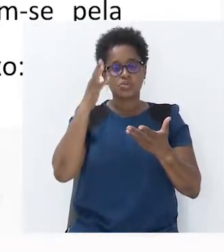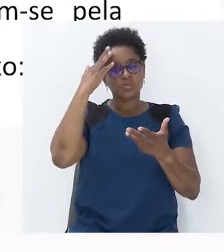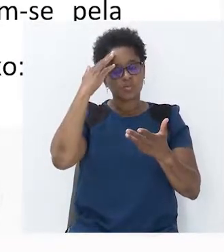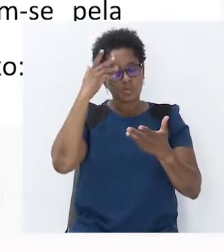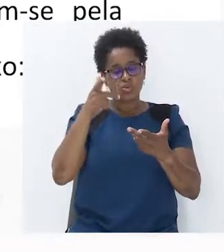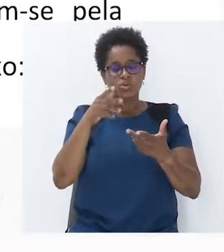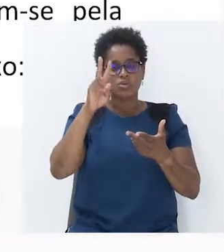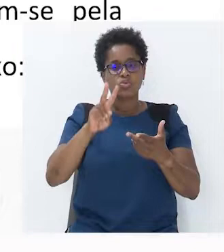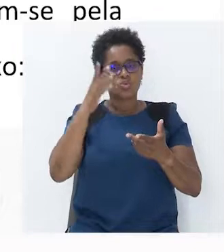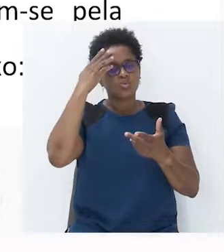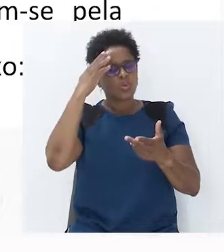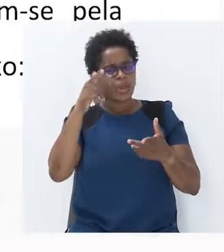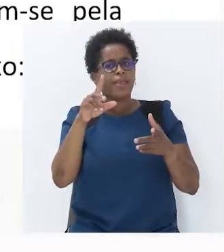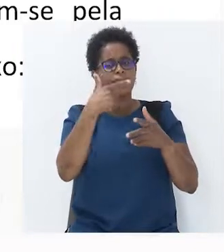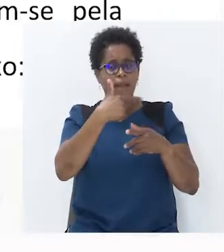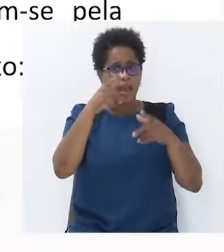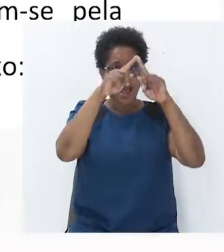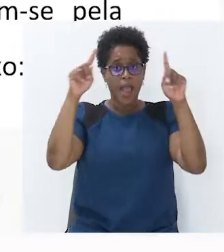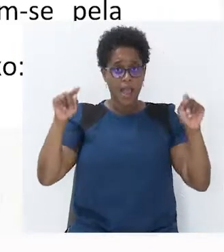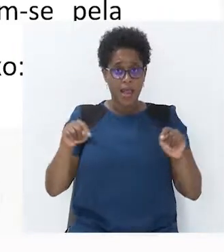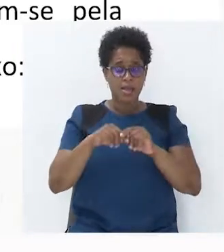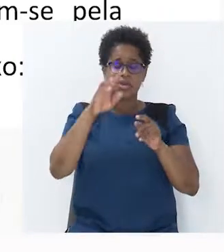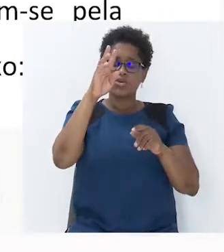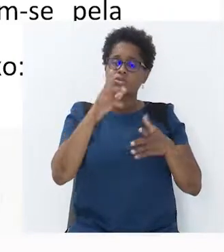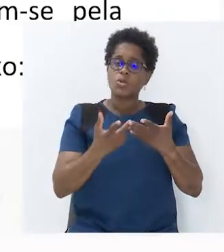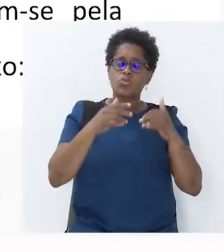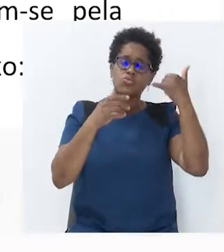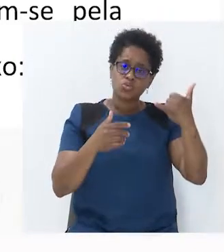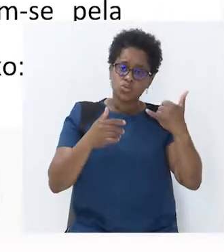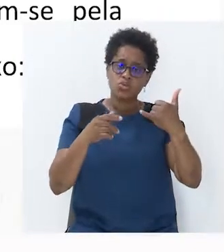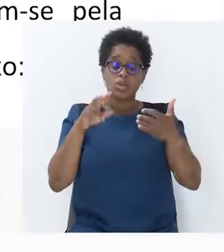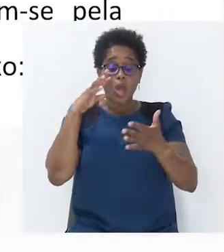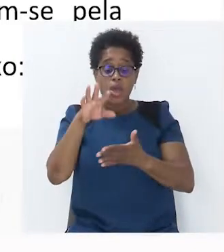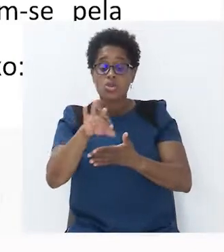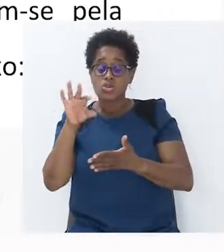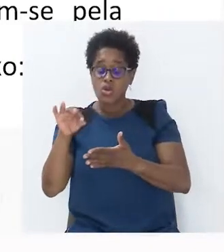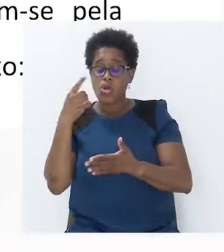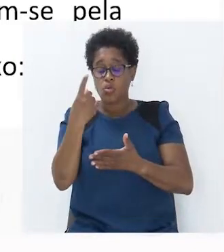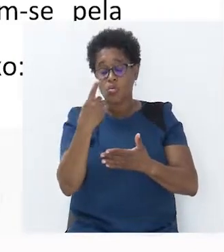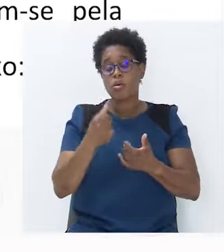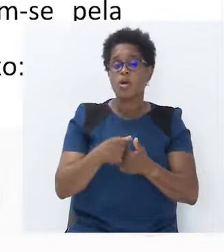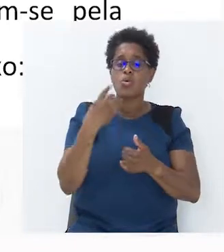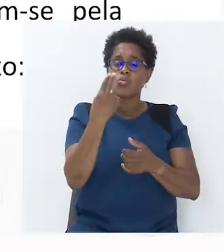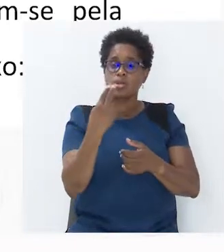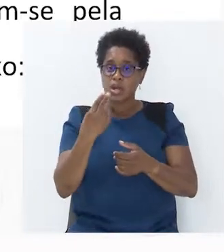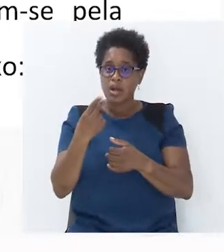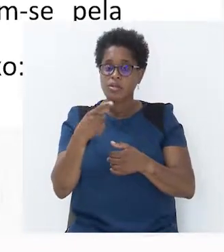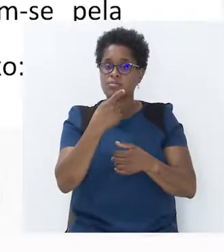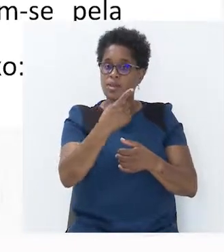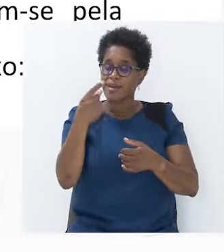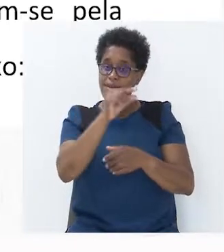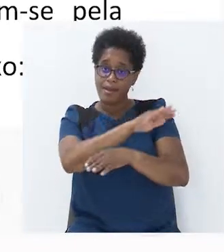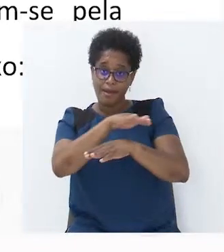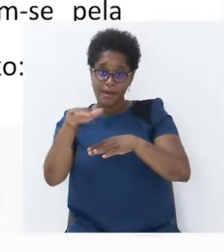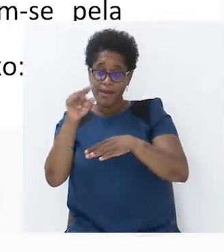Segundo, escolhe-se uma unidade para graduar cada reta, tomando como origem o ponto de